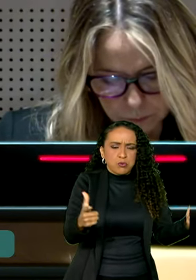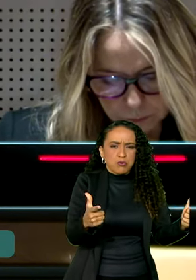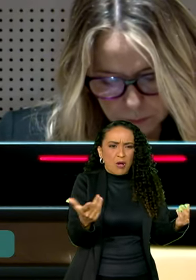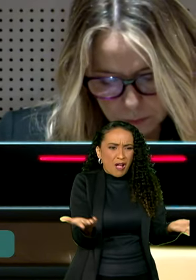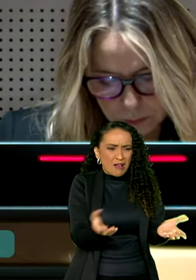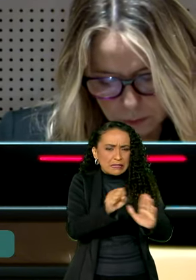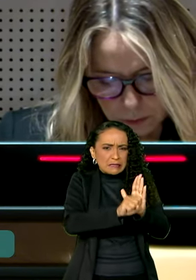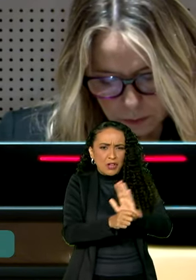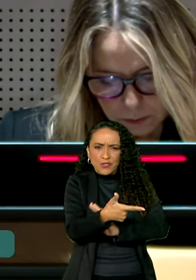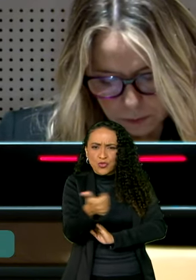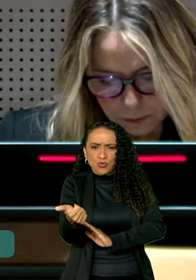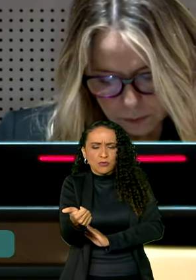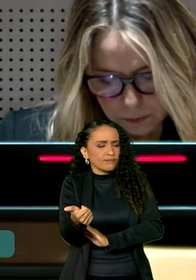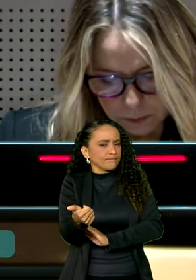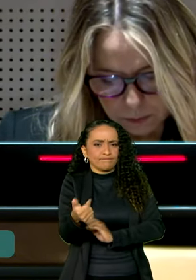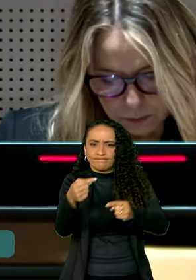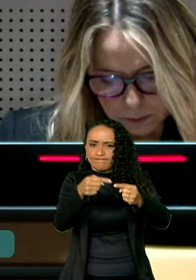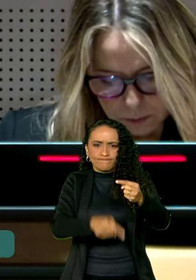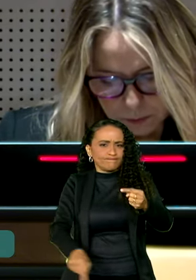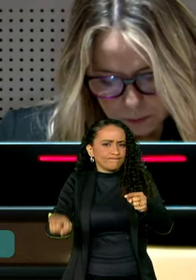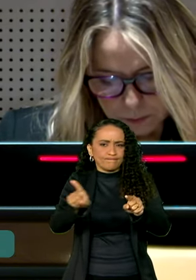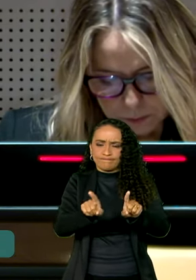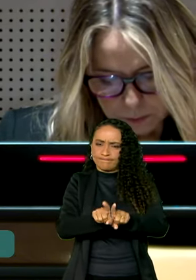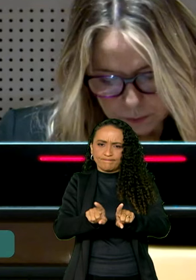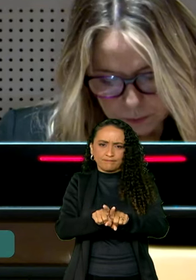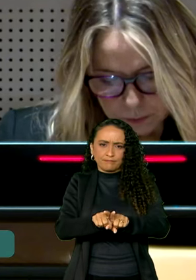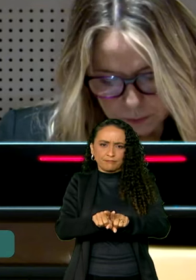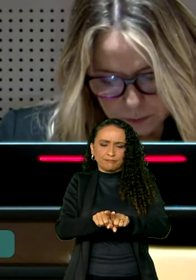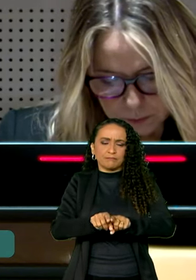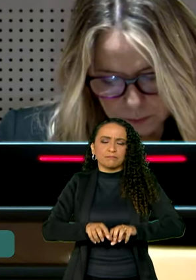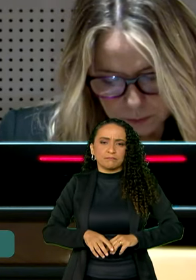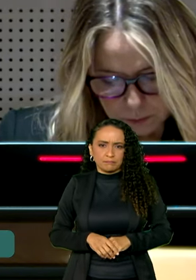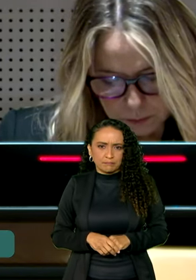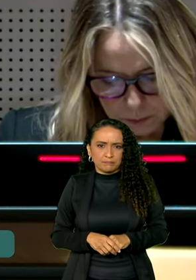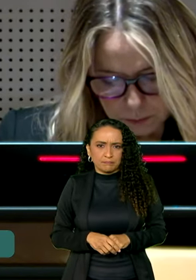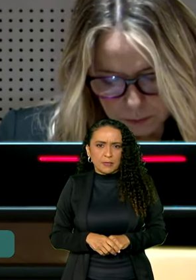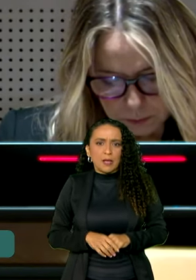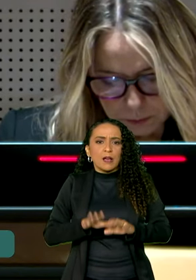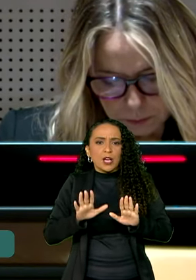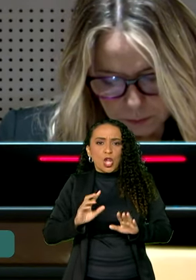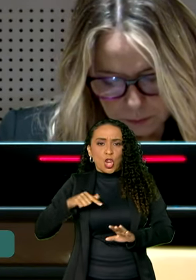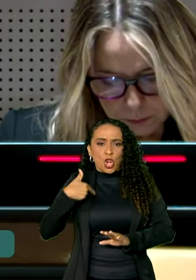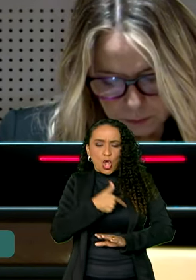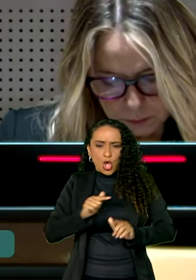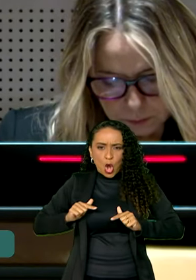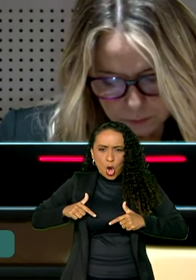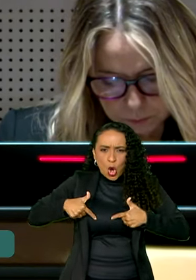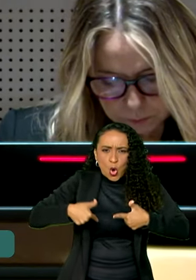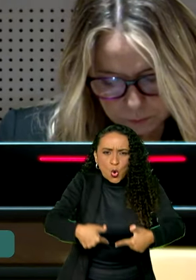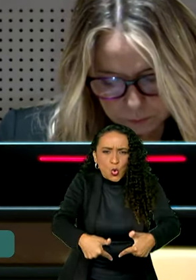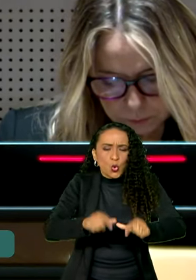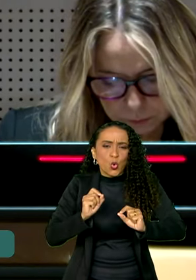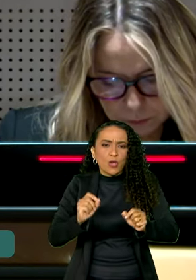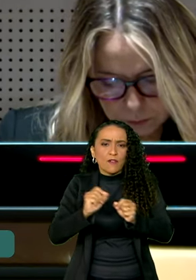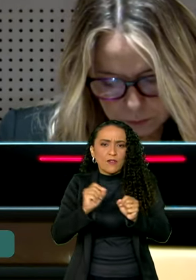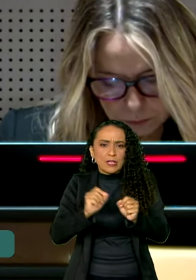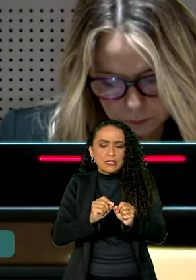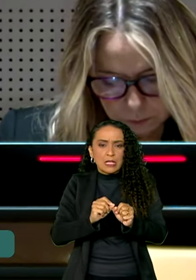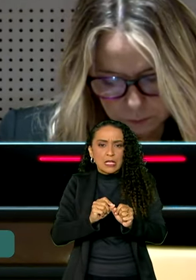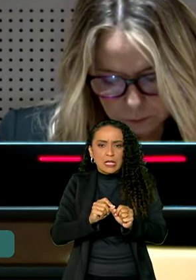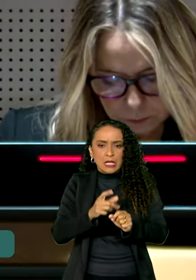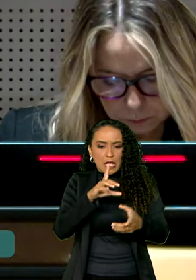XXI é a antessala para o totalitarismo. Nossa luta é fazer com que a